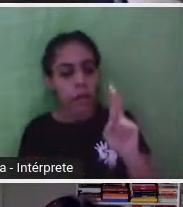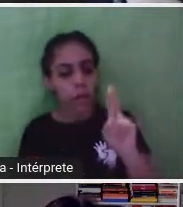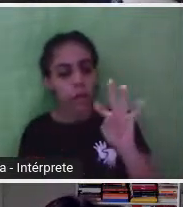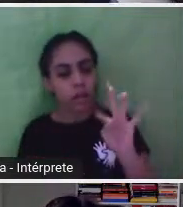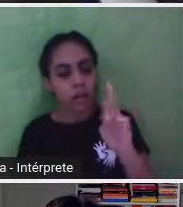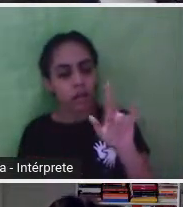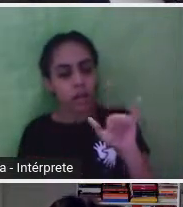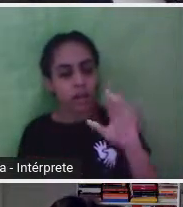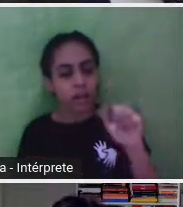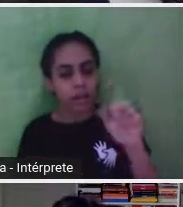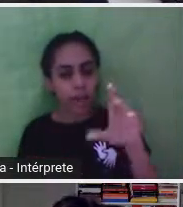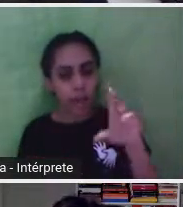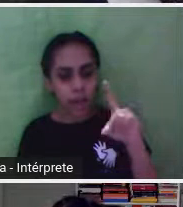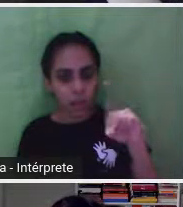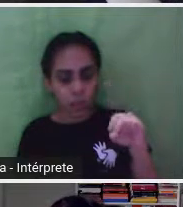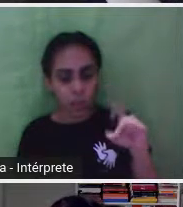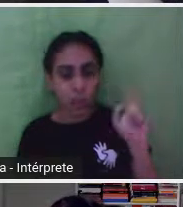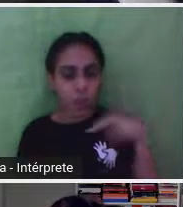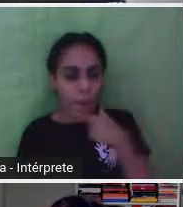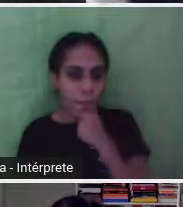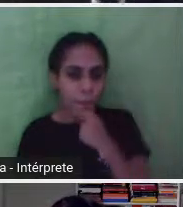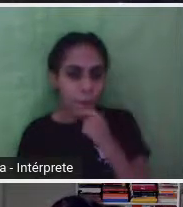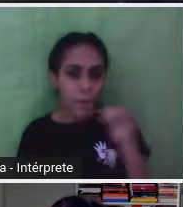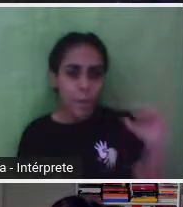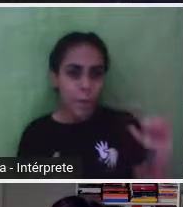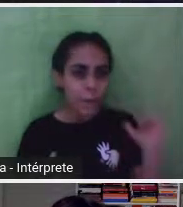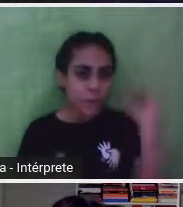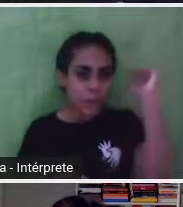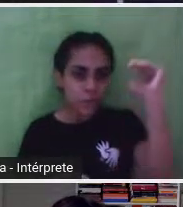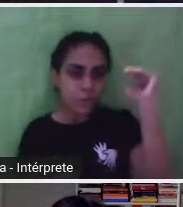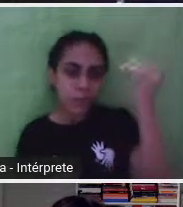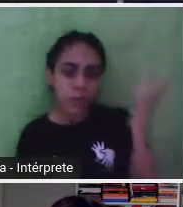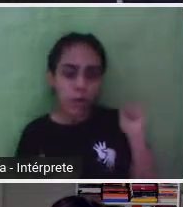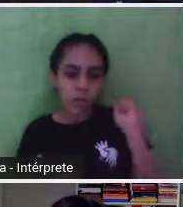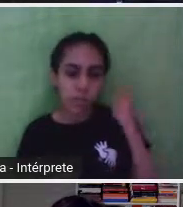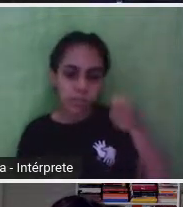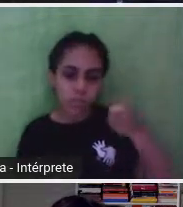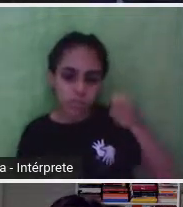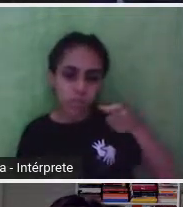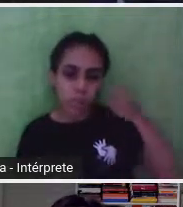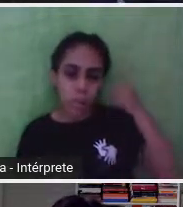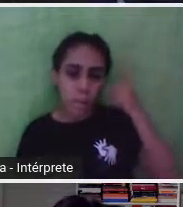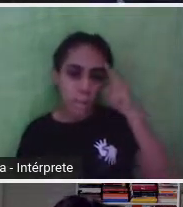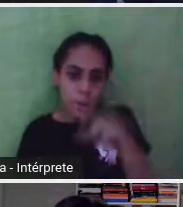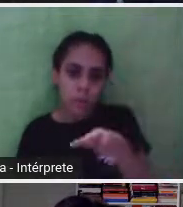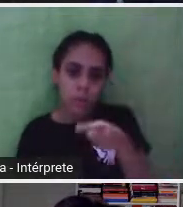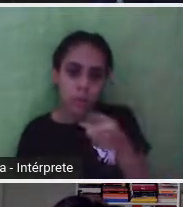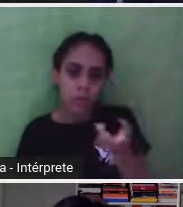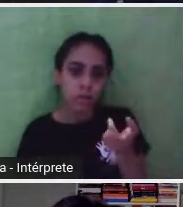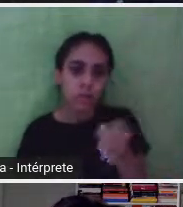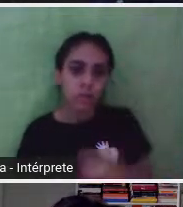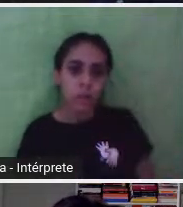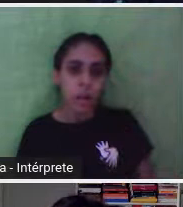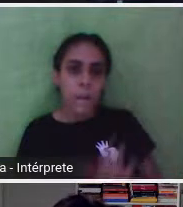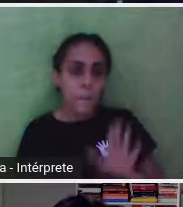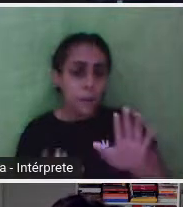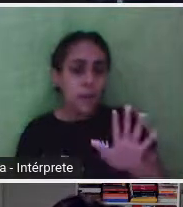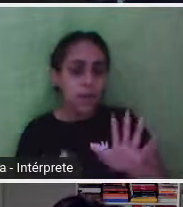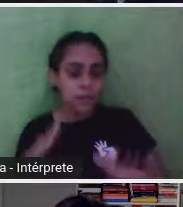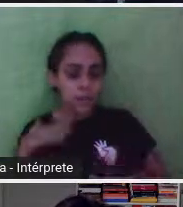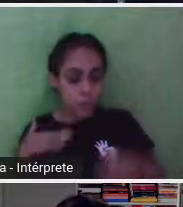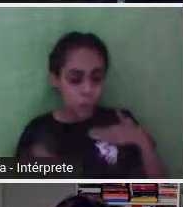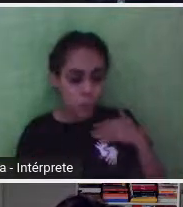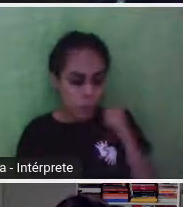juntos, mas o corpo da mulher está sempre submisso a alguma regra que